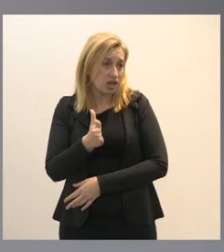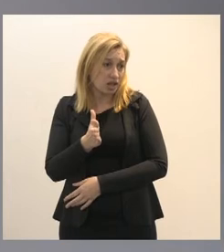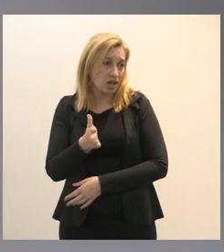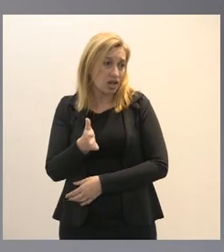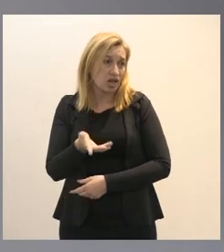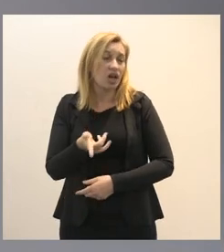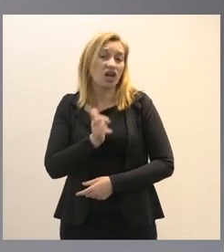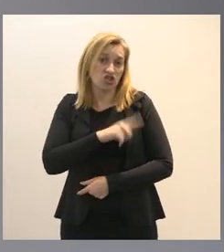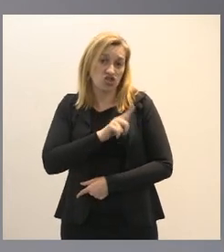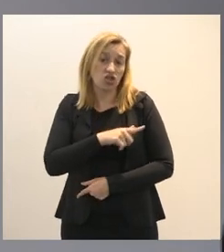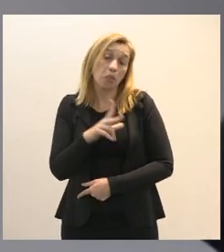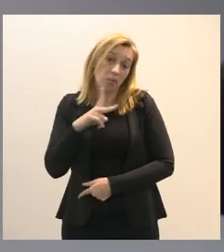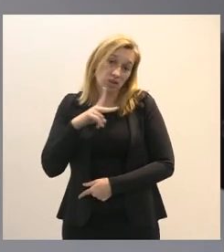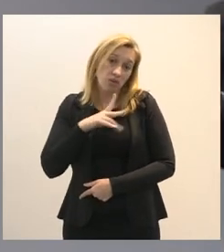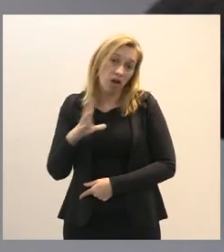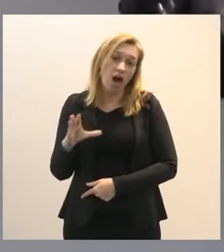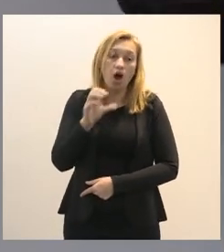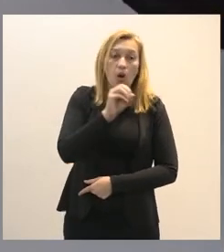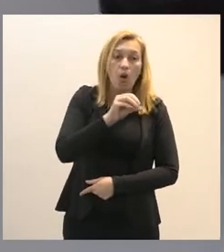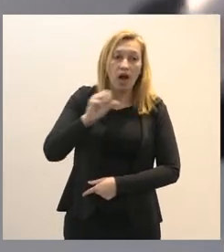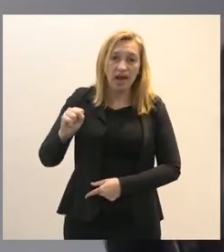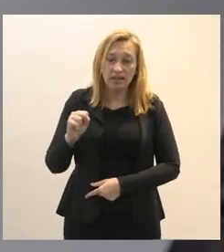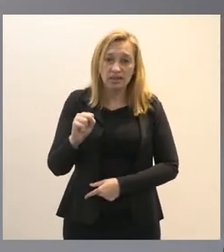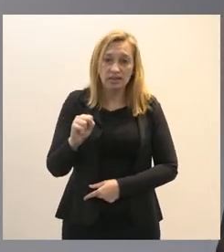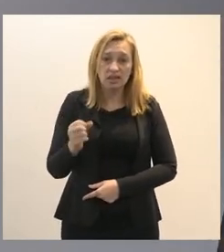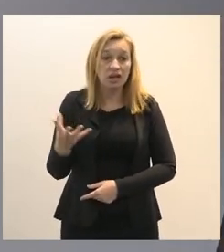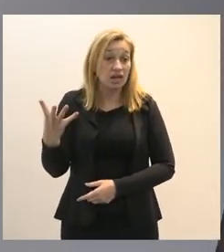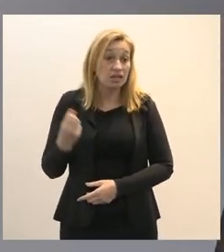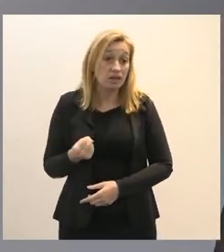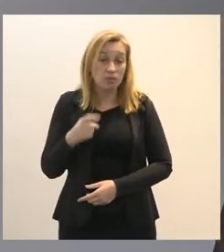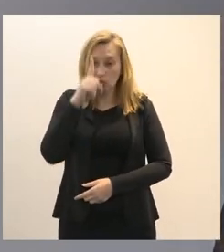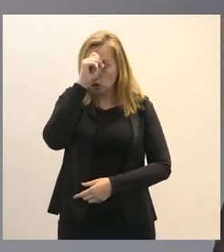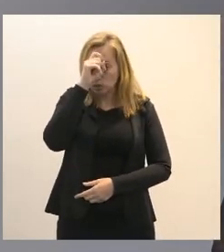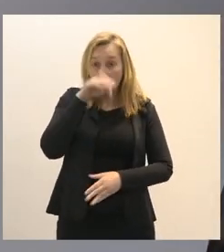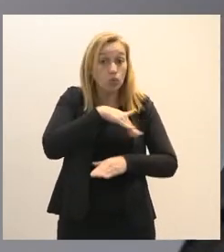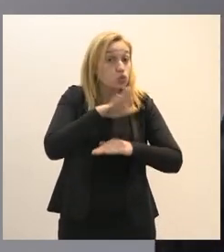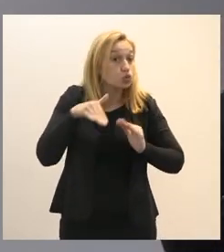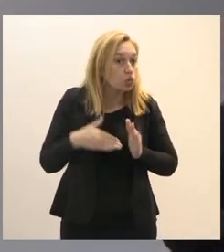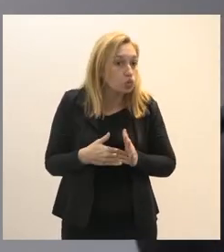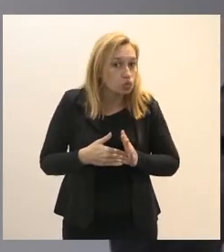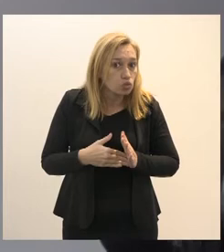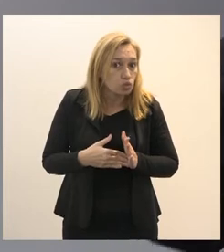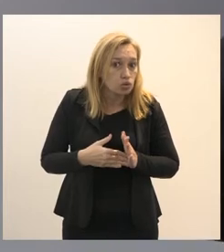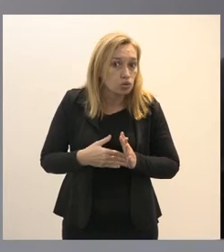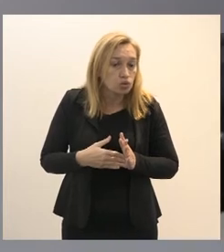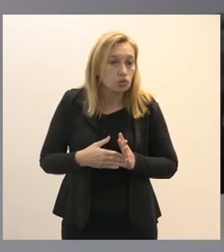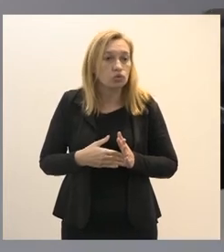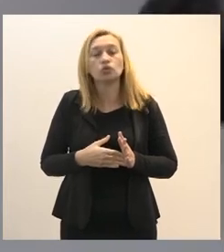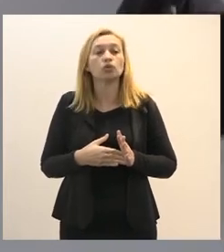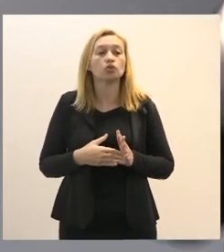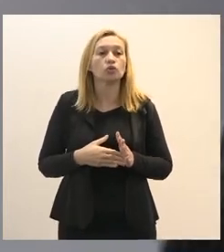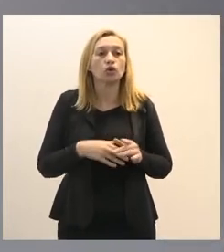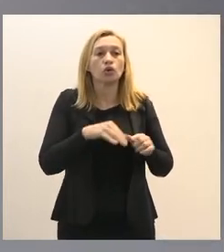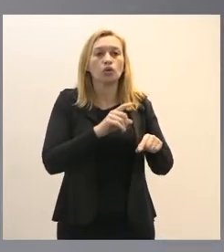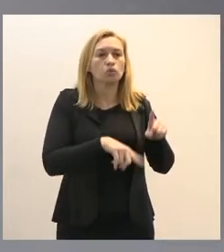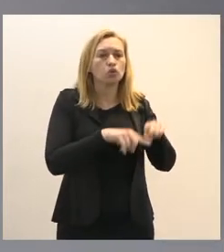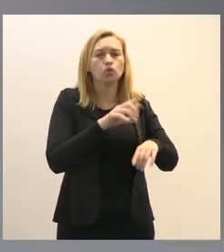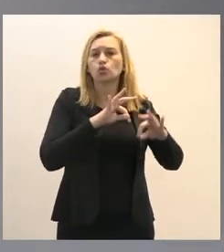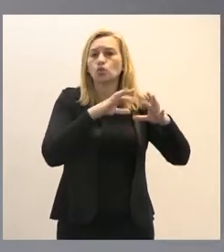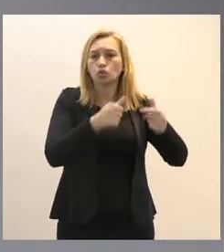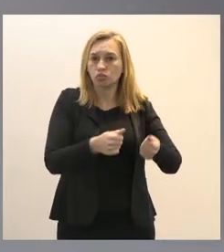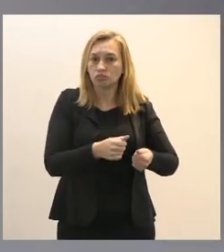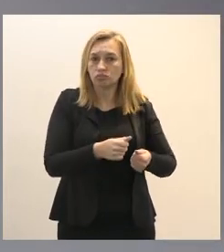a OS recebeu o hospital inteiro com edificações aparelhos tudo que tinha lá